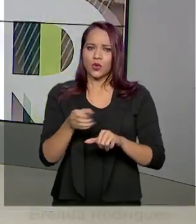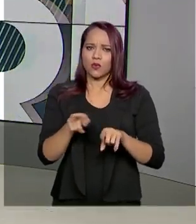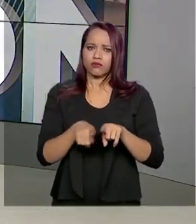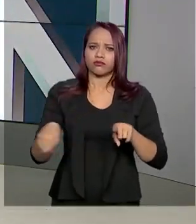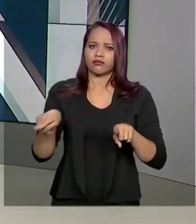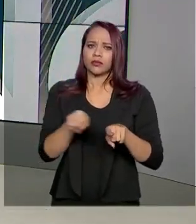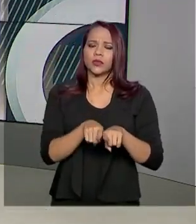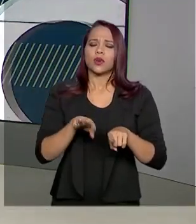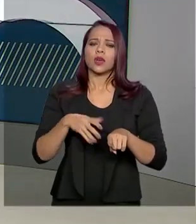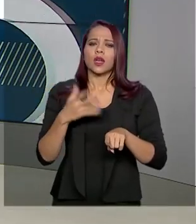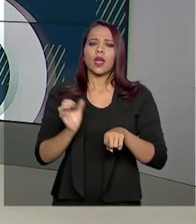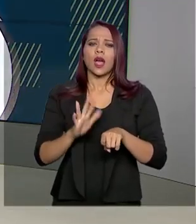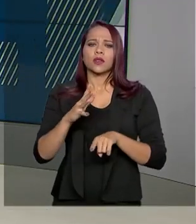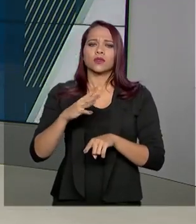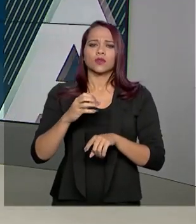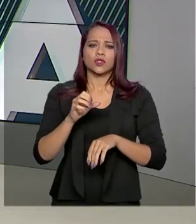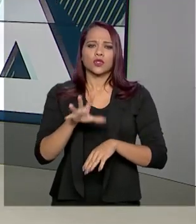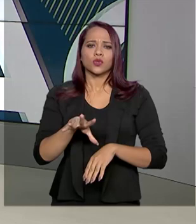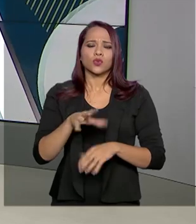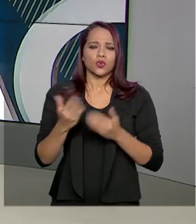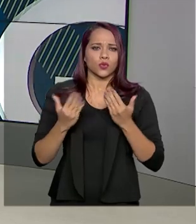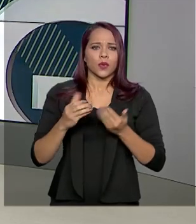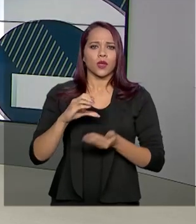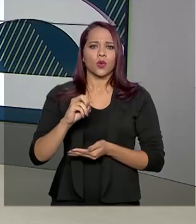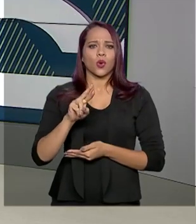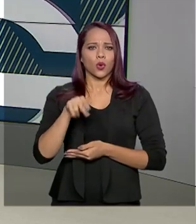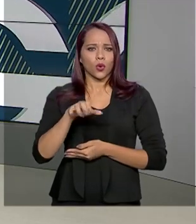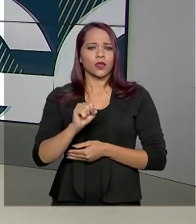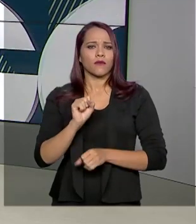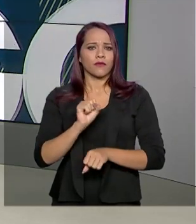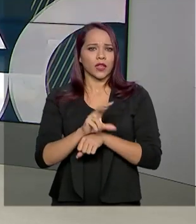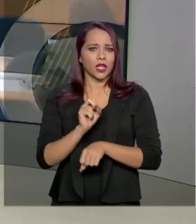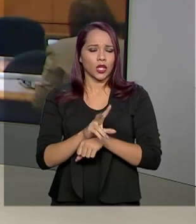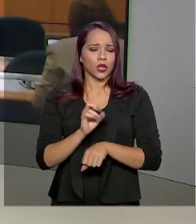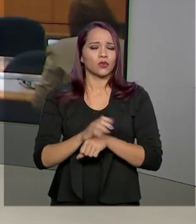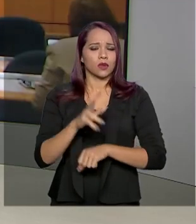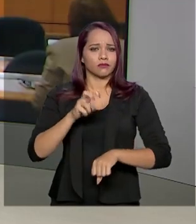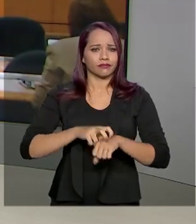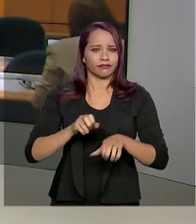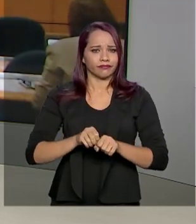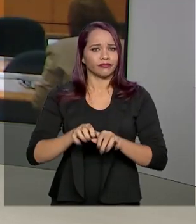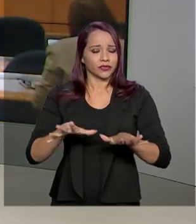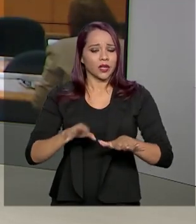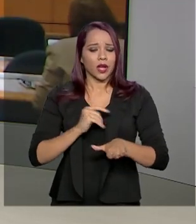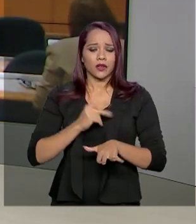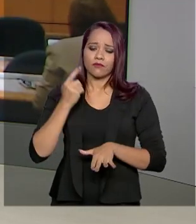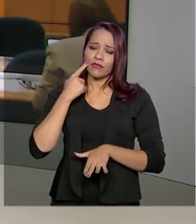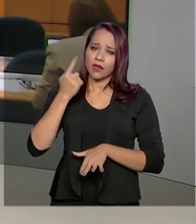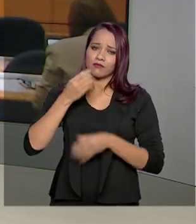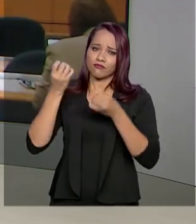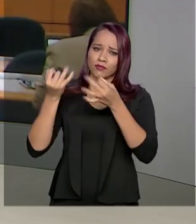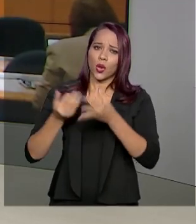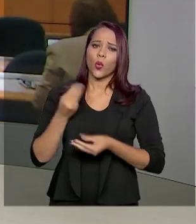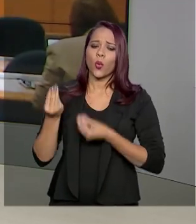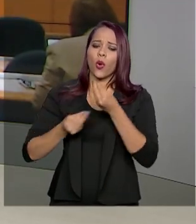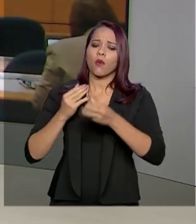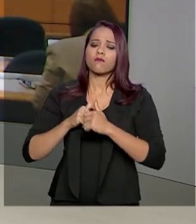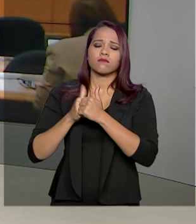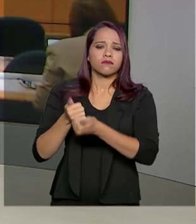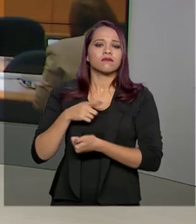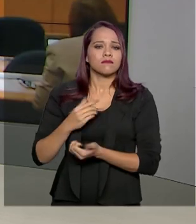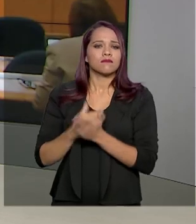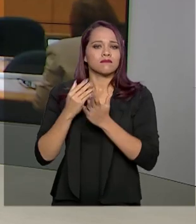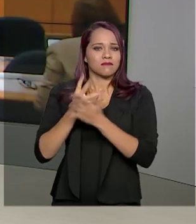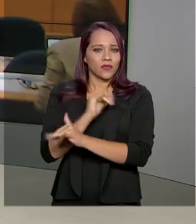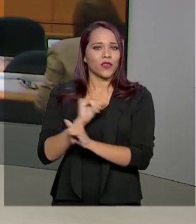coronavírus no país. E nós vamos direto ao Ministério falar ao vivo com a repórter Daniele Popov, que acompanhou tudo por lá e tem mais